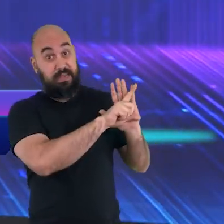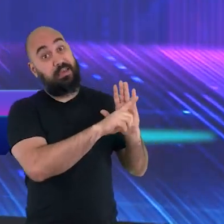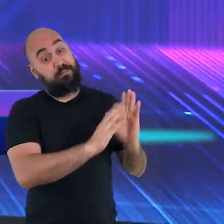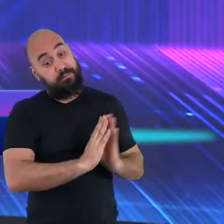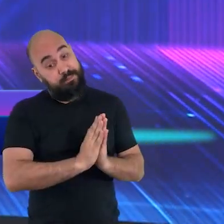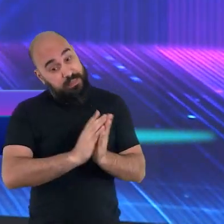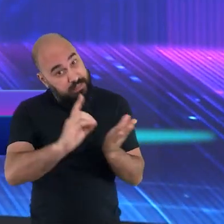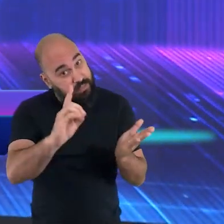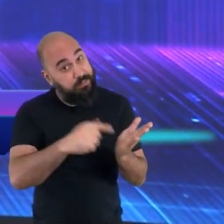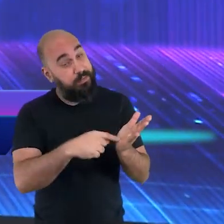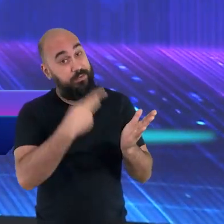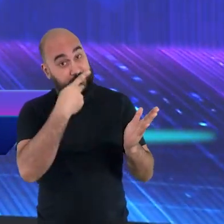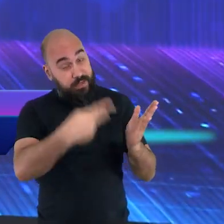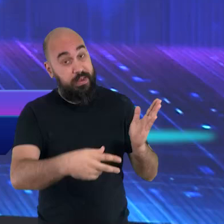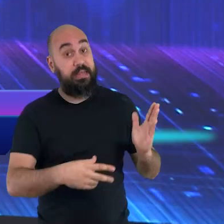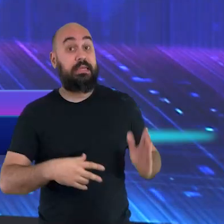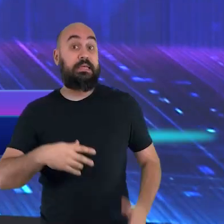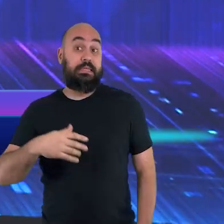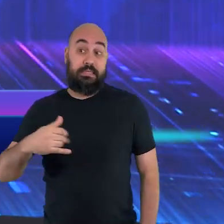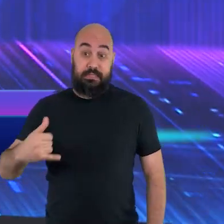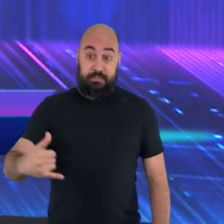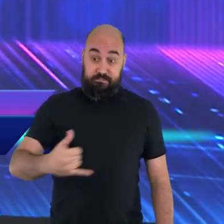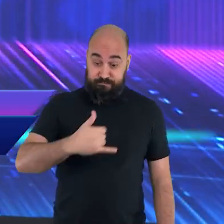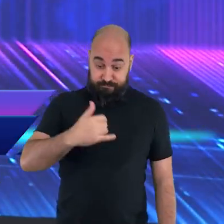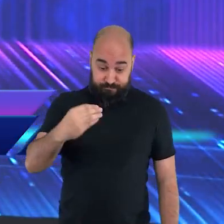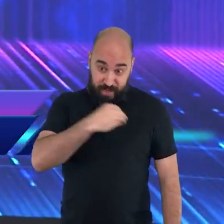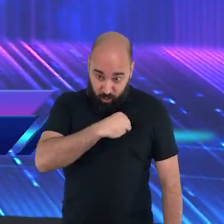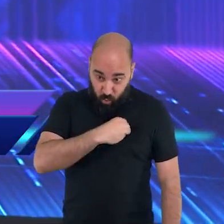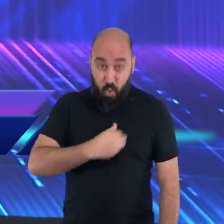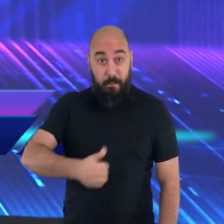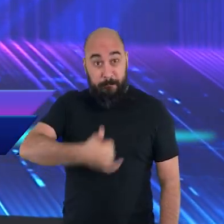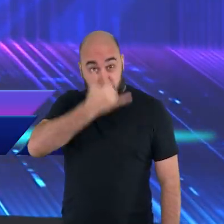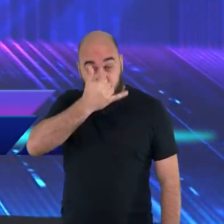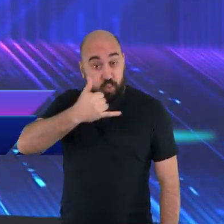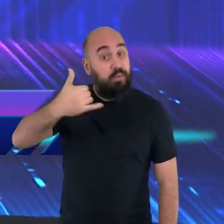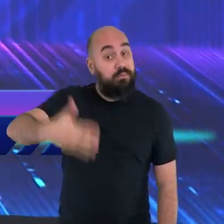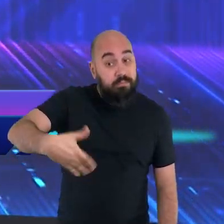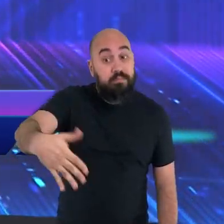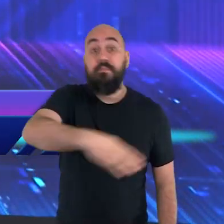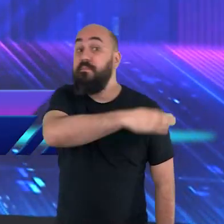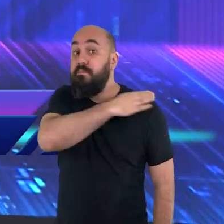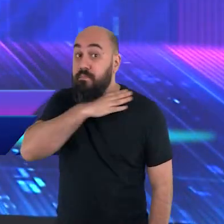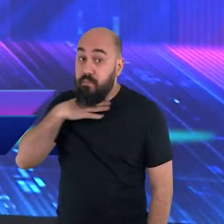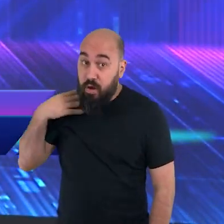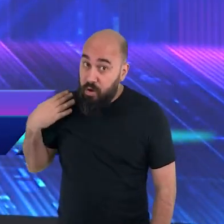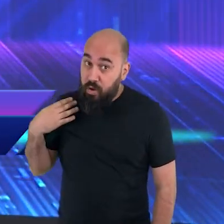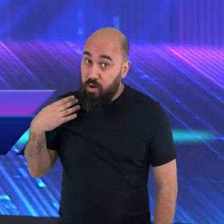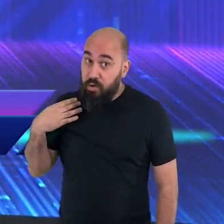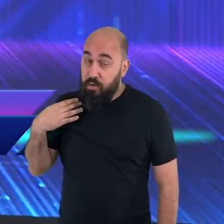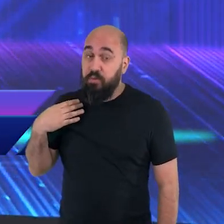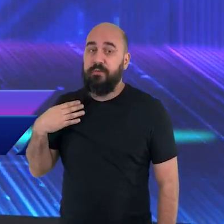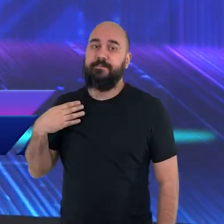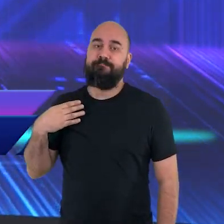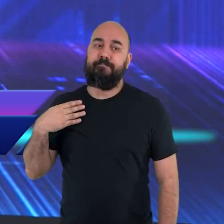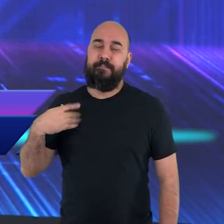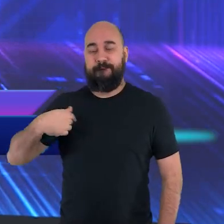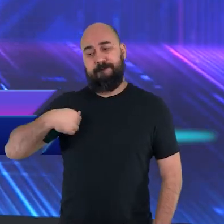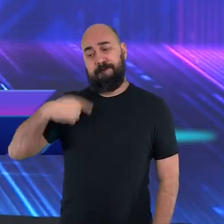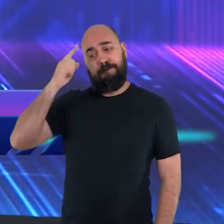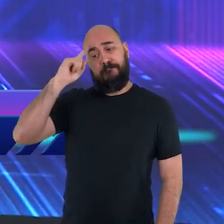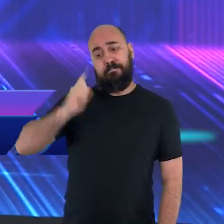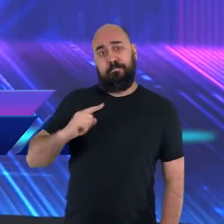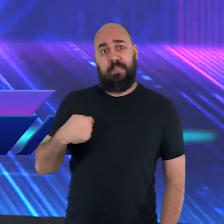deve morrer. Eu não sei quando foi a primeira vez que eu pequei na vida. E provavelmente você também não sabe